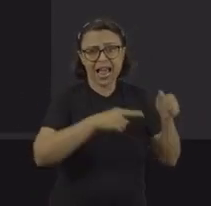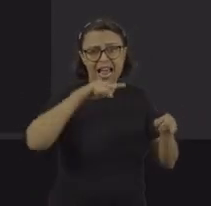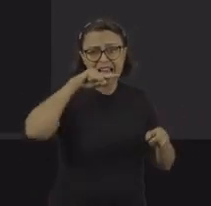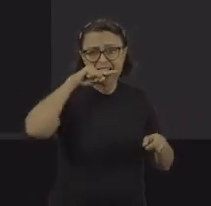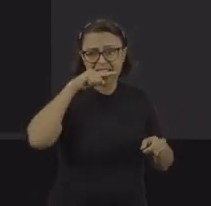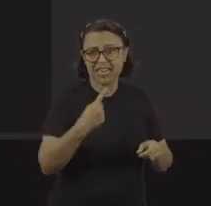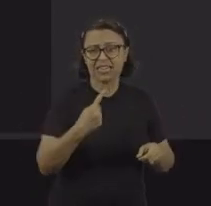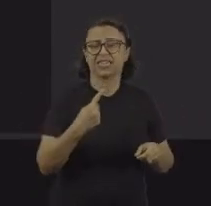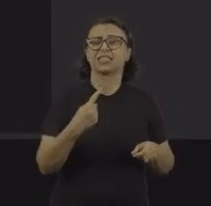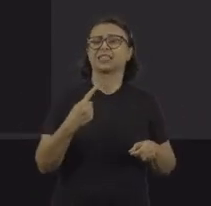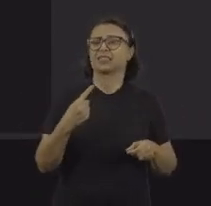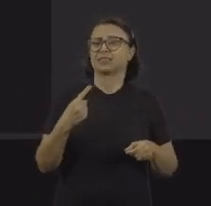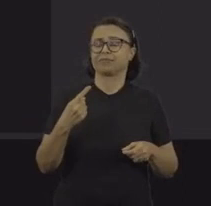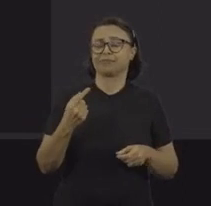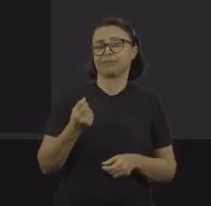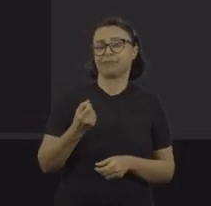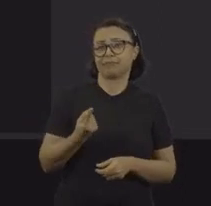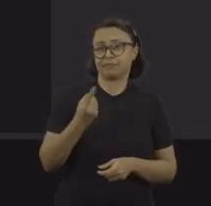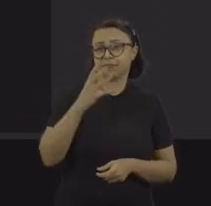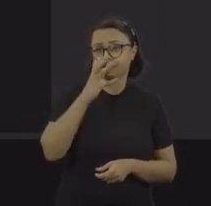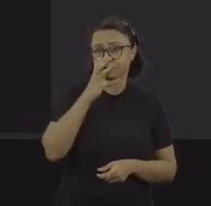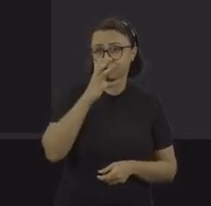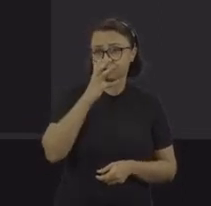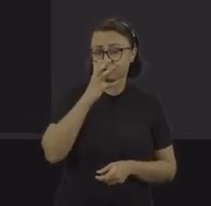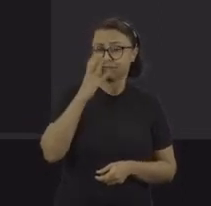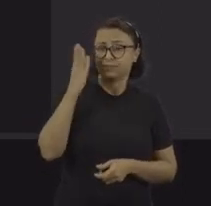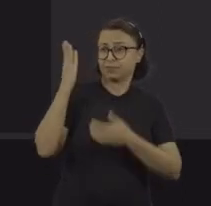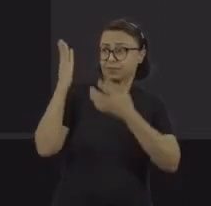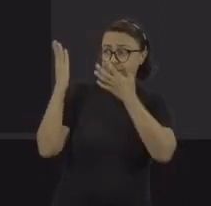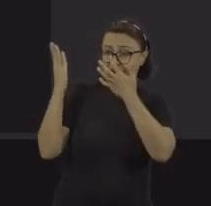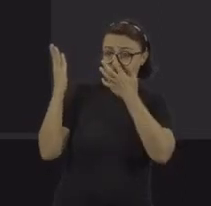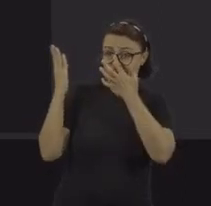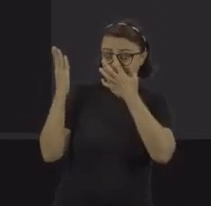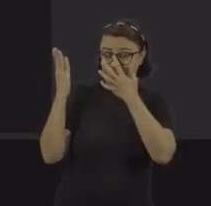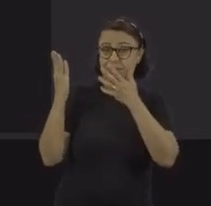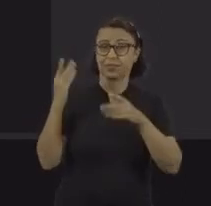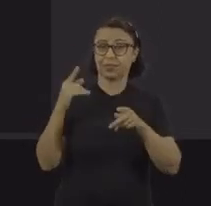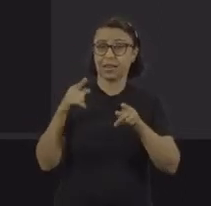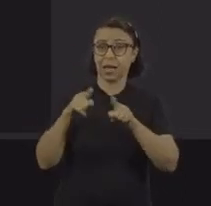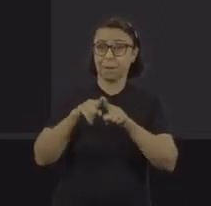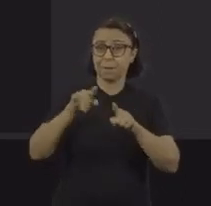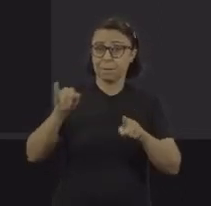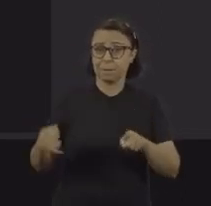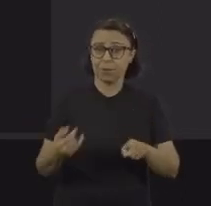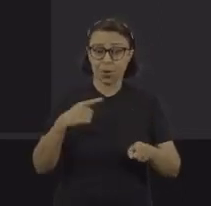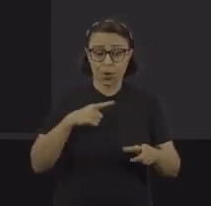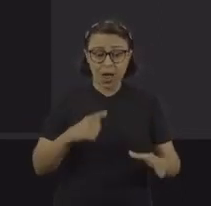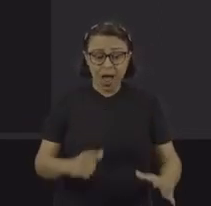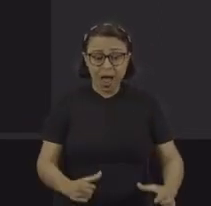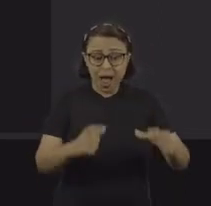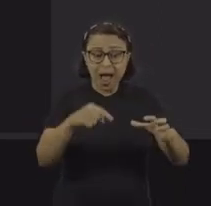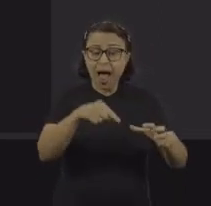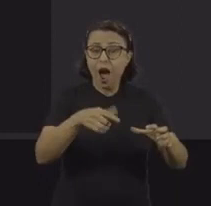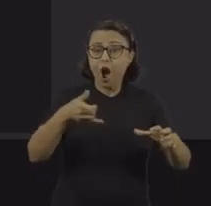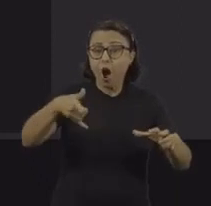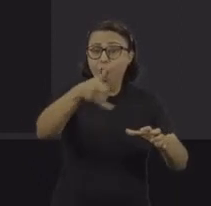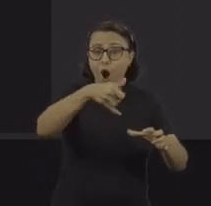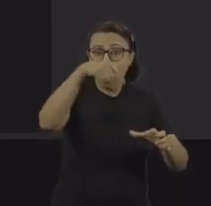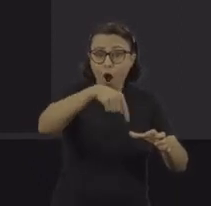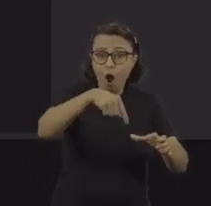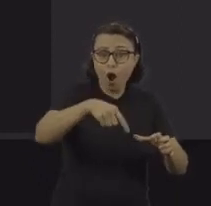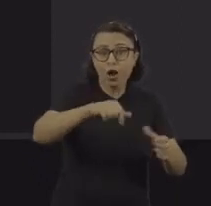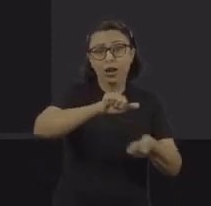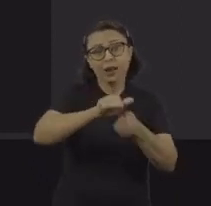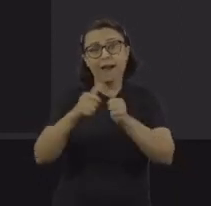algo impressionantemente quente, ele reaproveitou um galão de óleo para poder beber